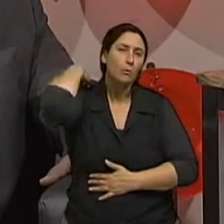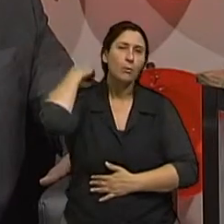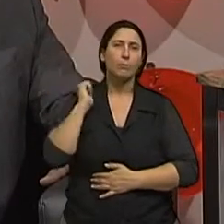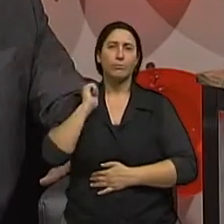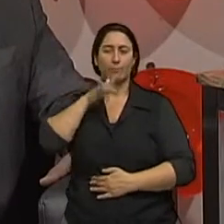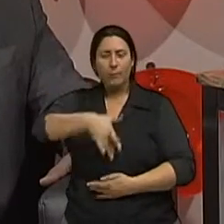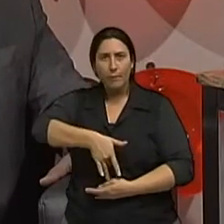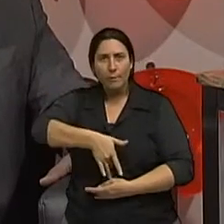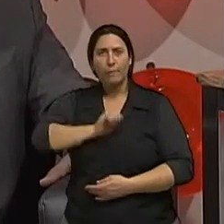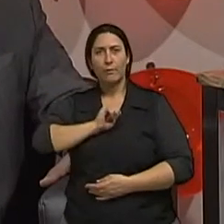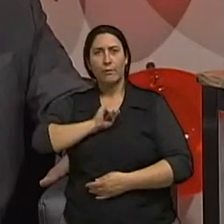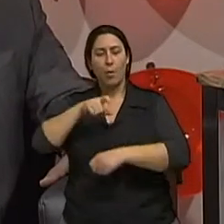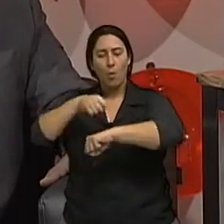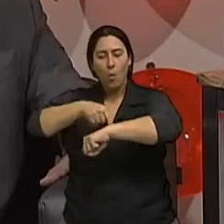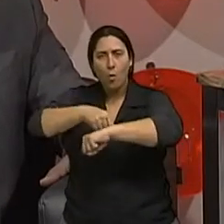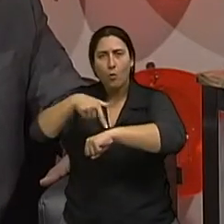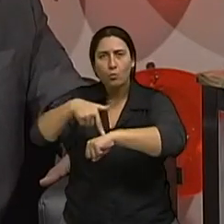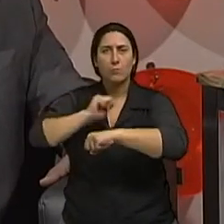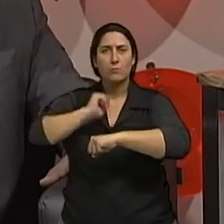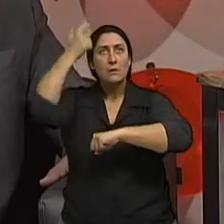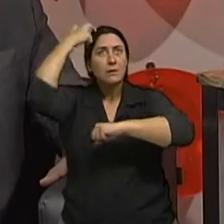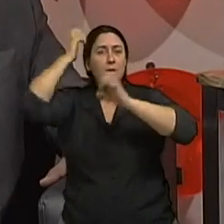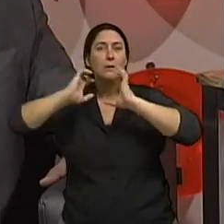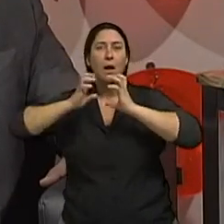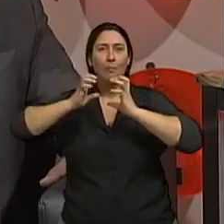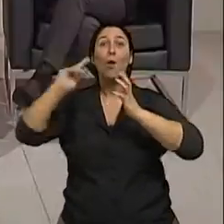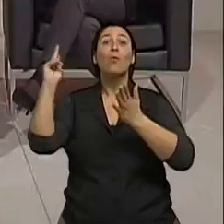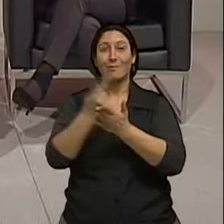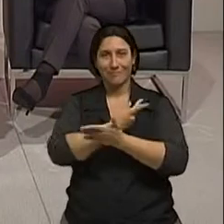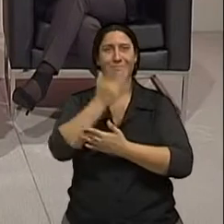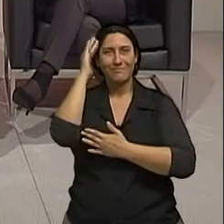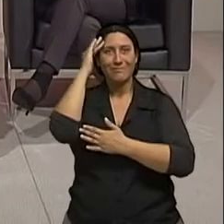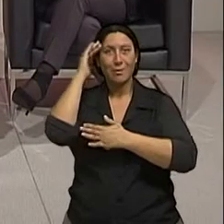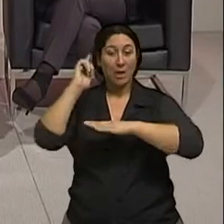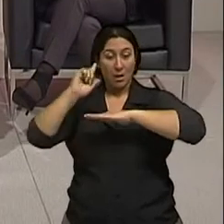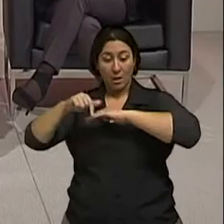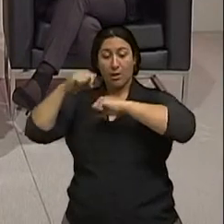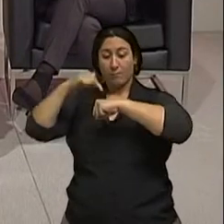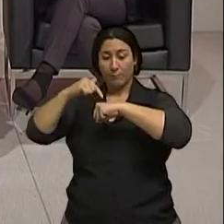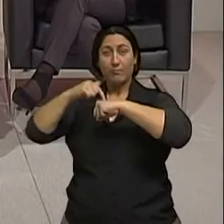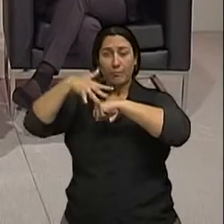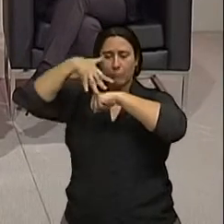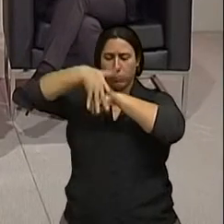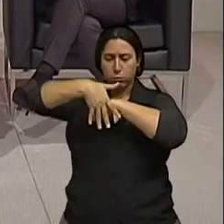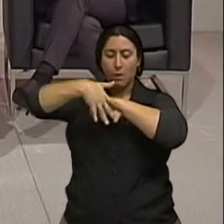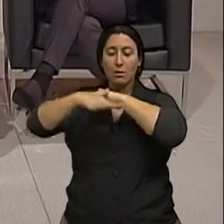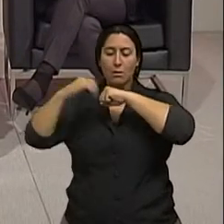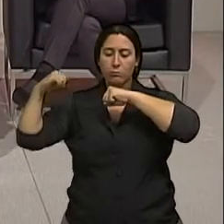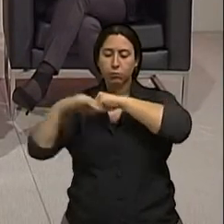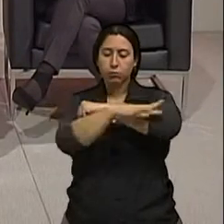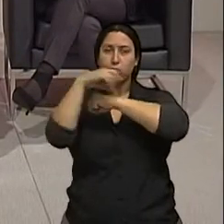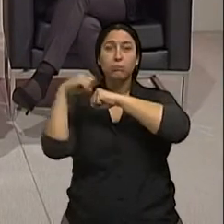fígado nos ossos no cérebro em vários órgãos ou seja a mancha pinta apareceu no rosto e pode